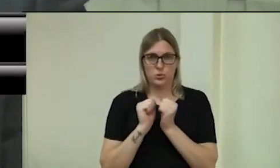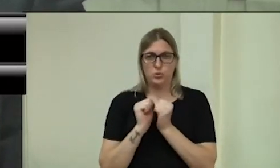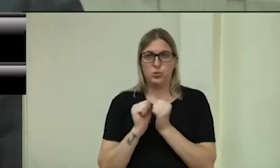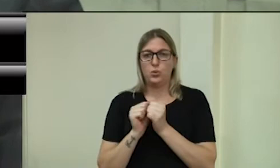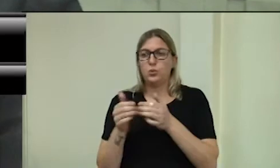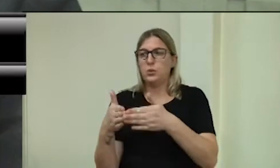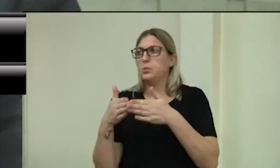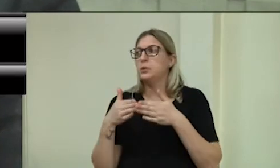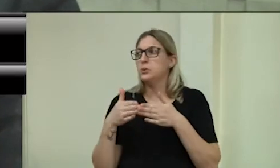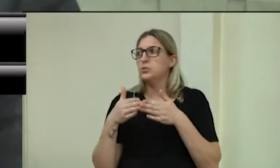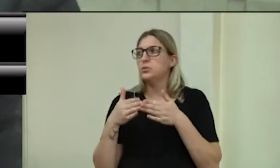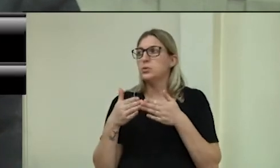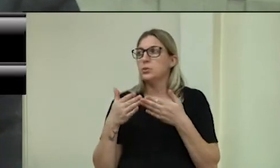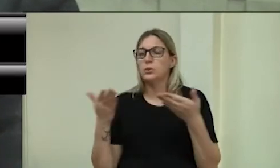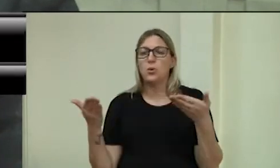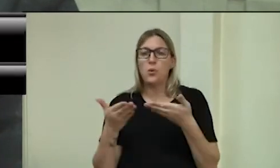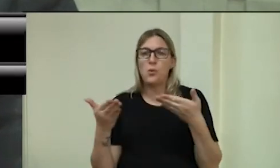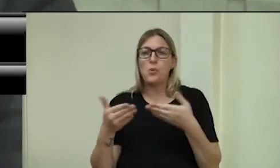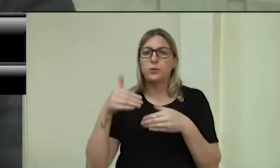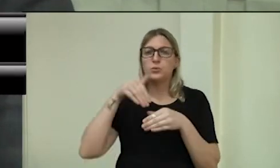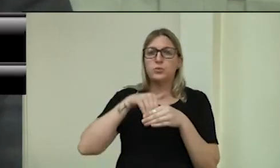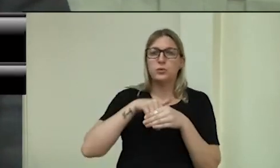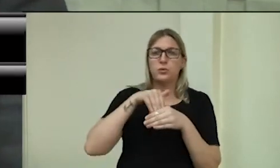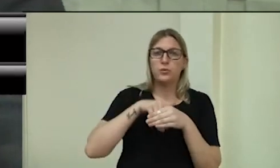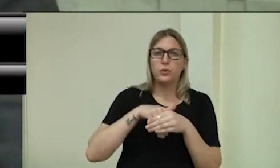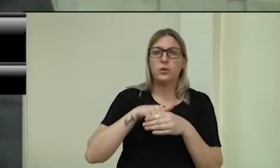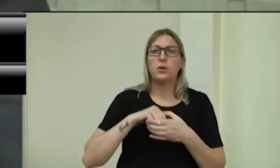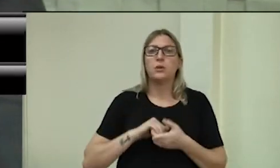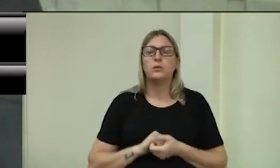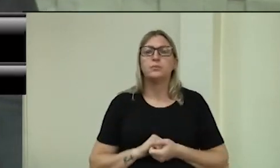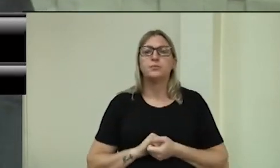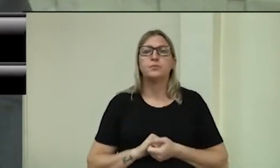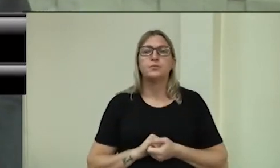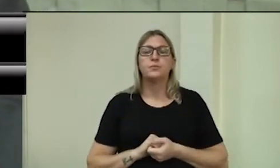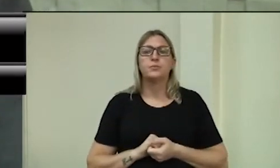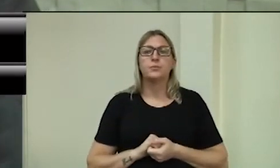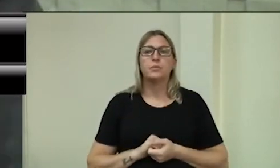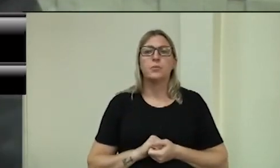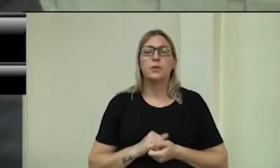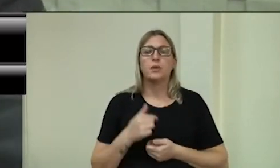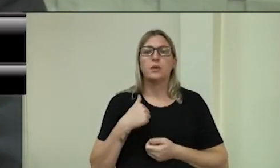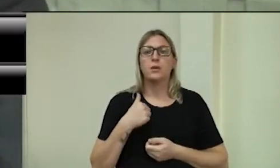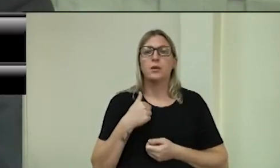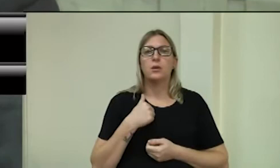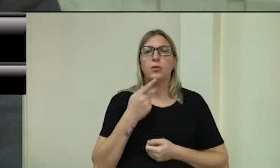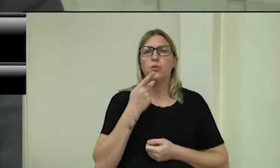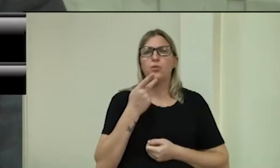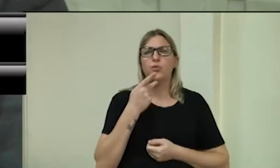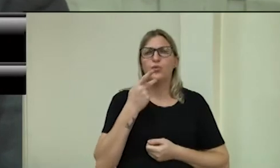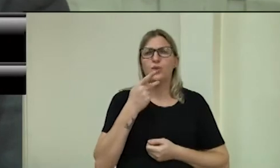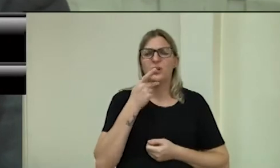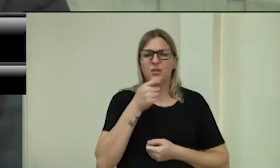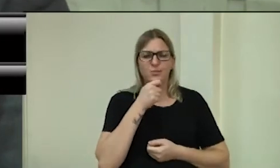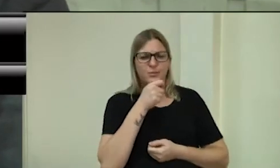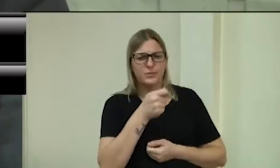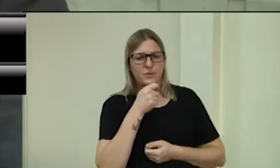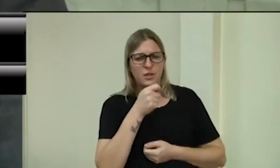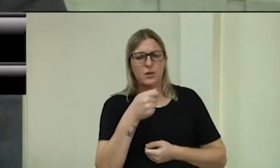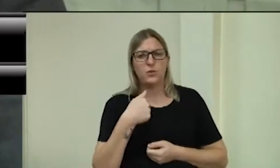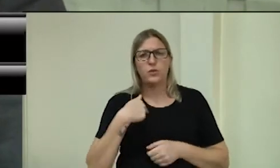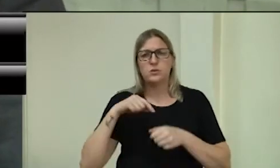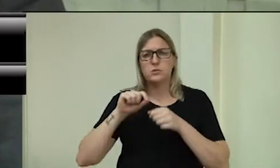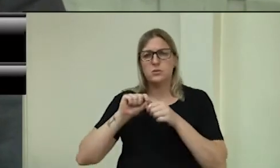requerimento entrasse em votação. Como eu falei em uma determinada entrevista que eu fiz,